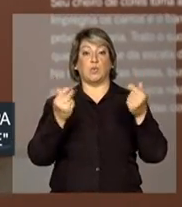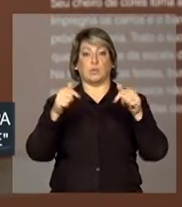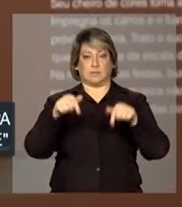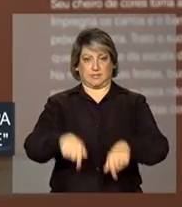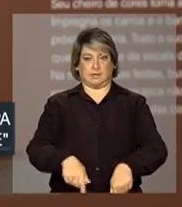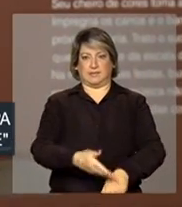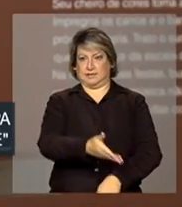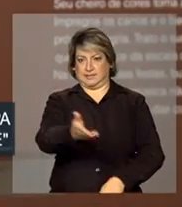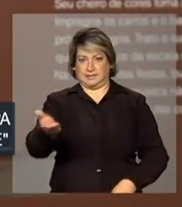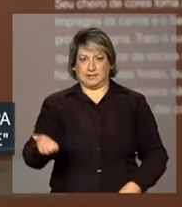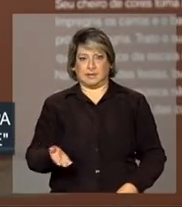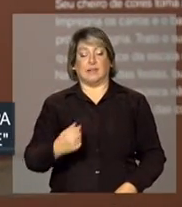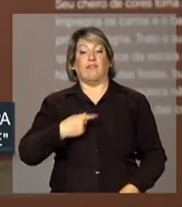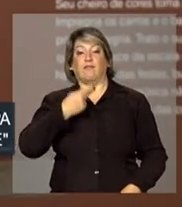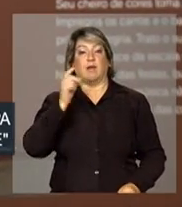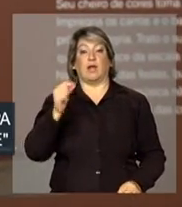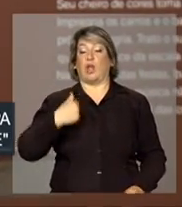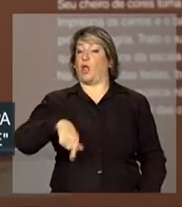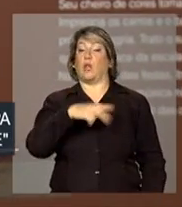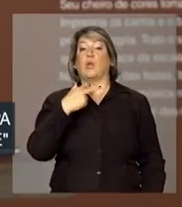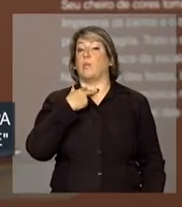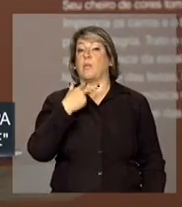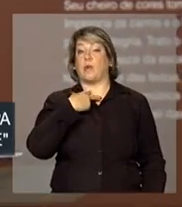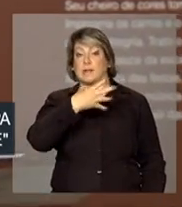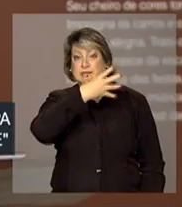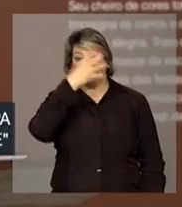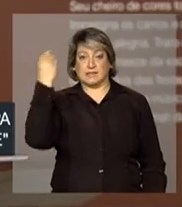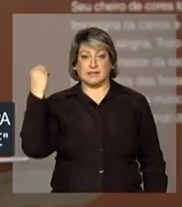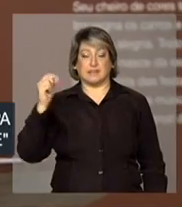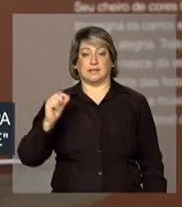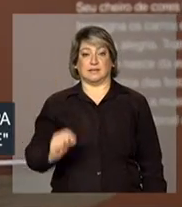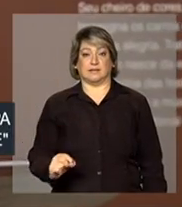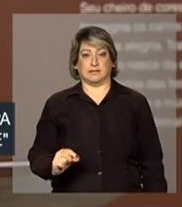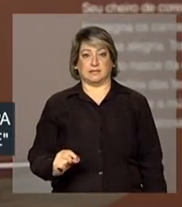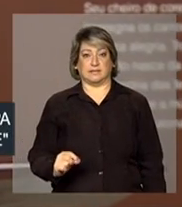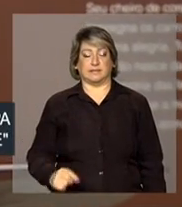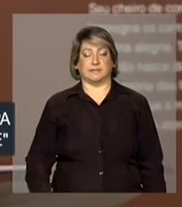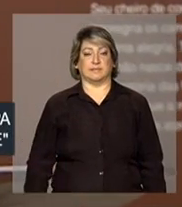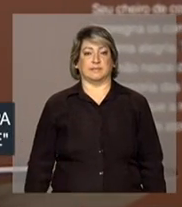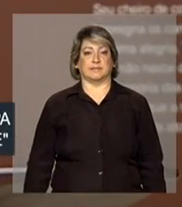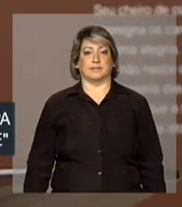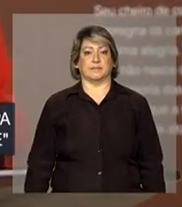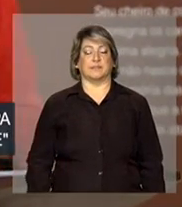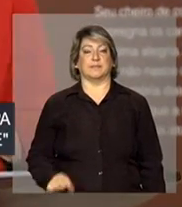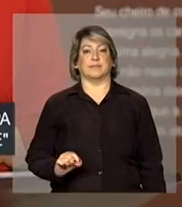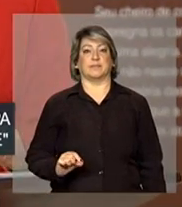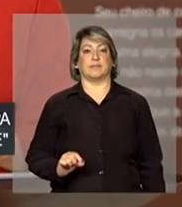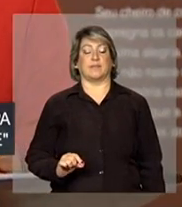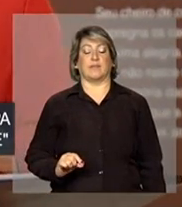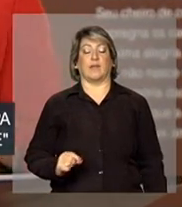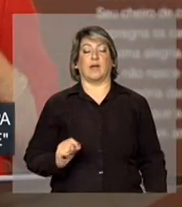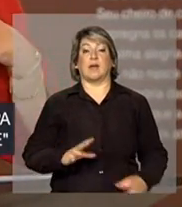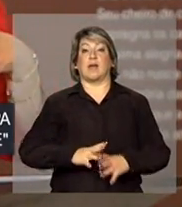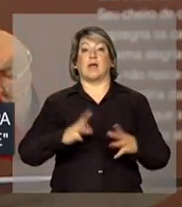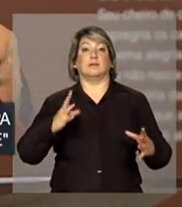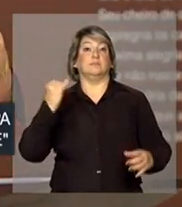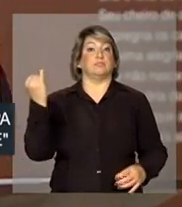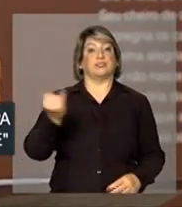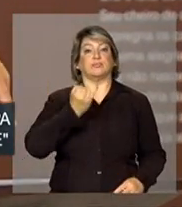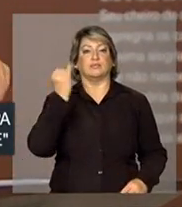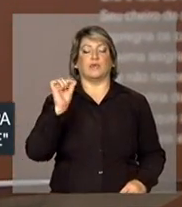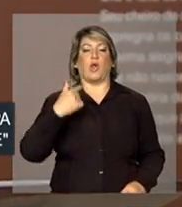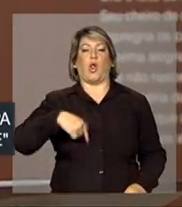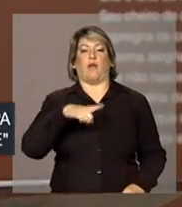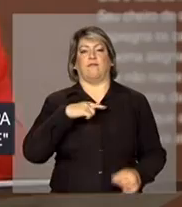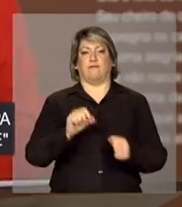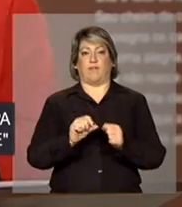dizer que a gente não pode esquecer a grande riqueza do que nós estamos